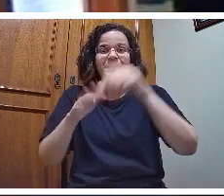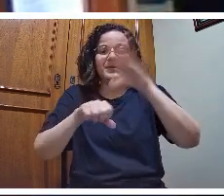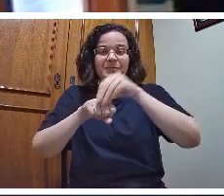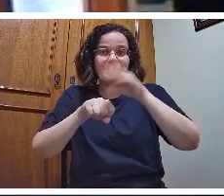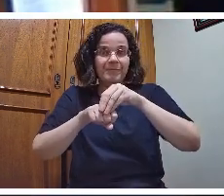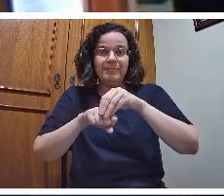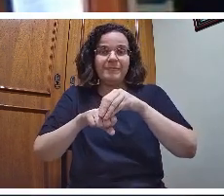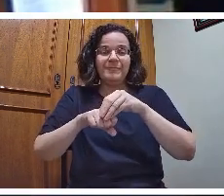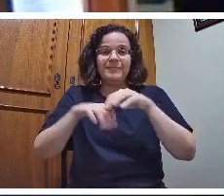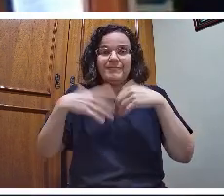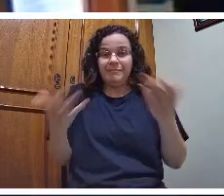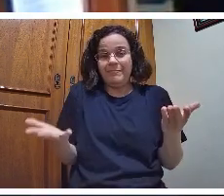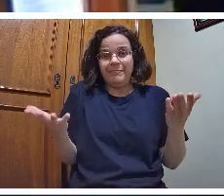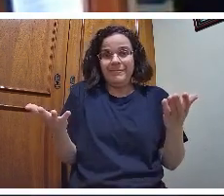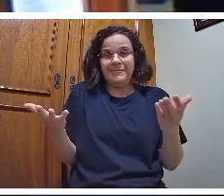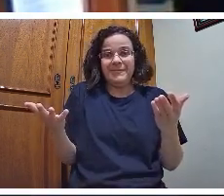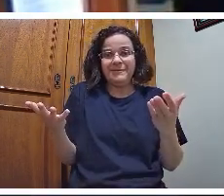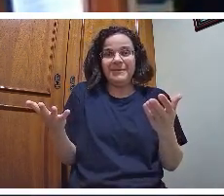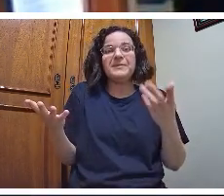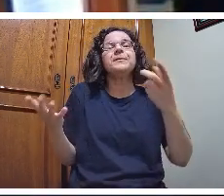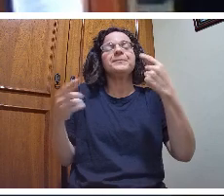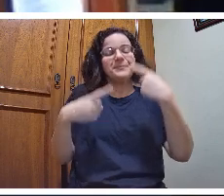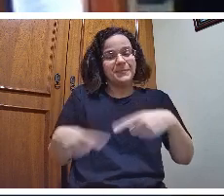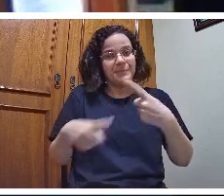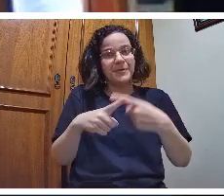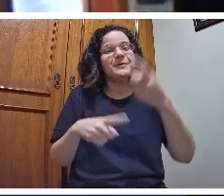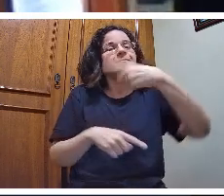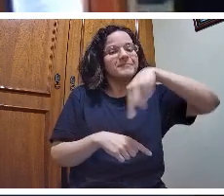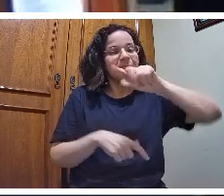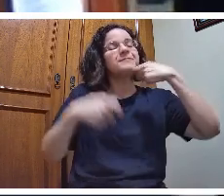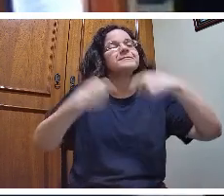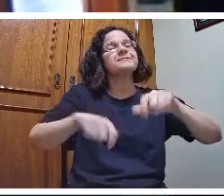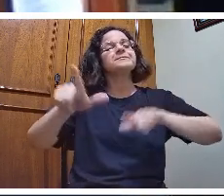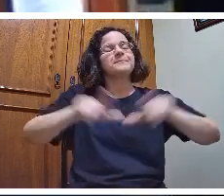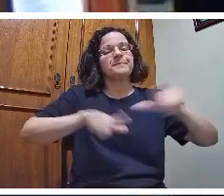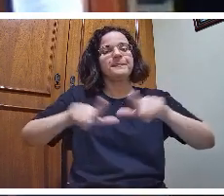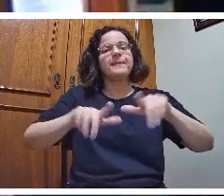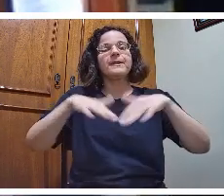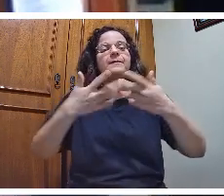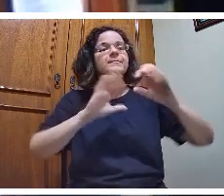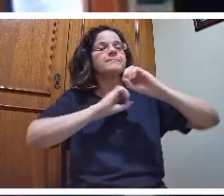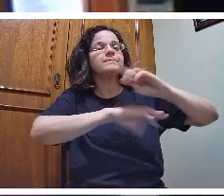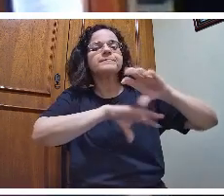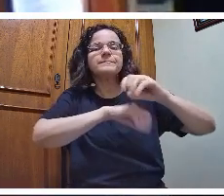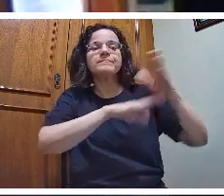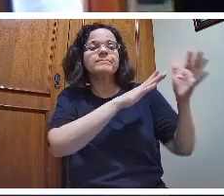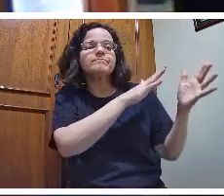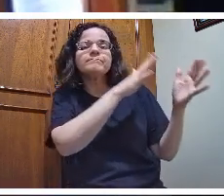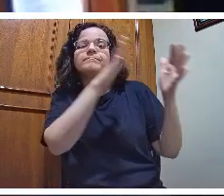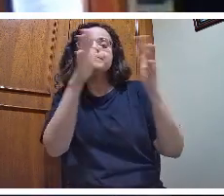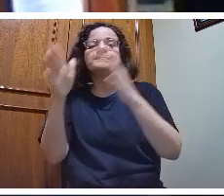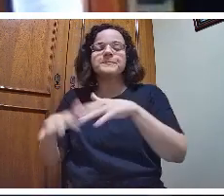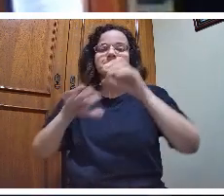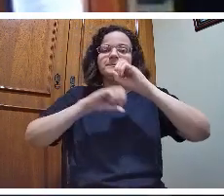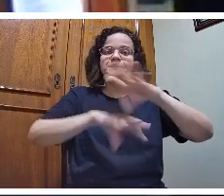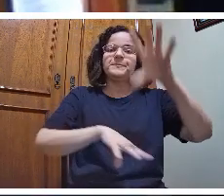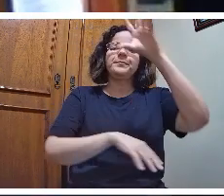mas nós temos que trabalhar. Então o ensino, o processo de ensino-aprendizagem é esta